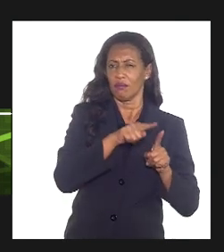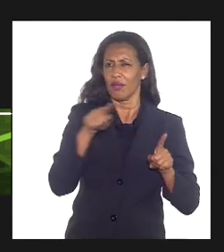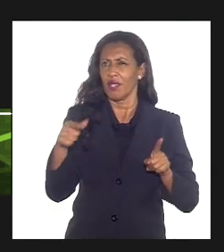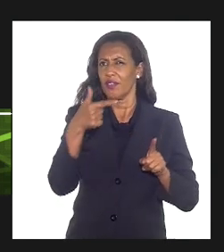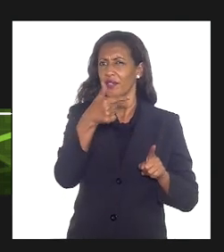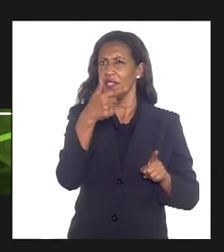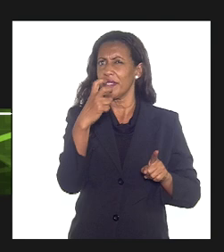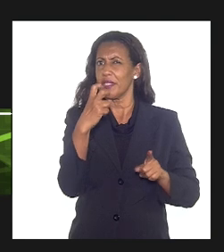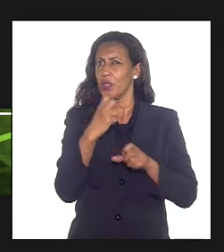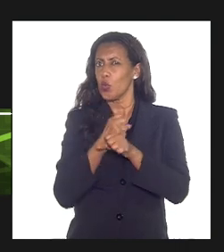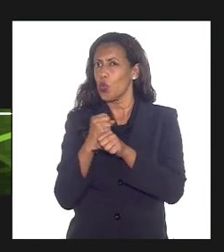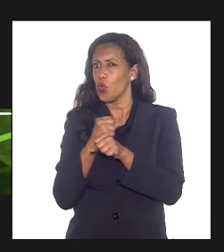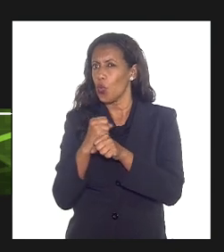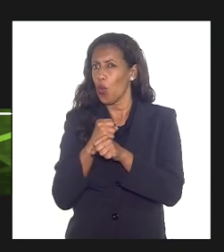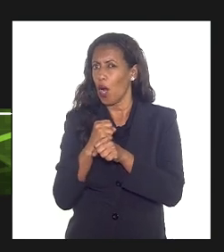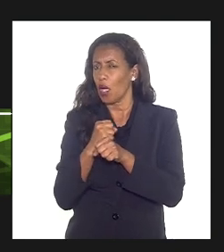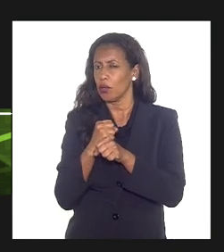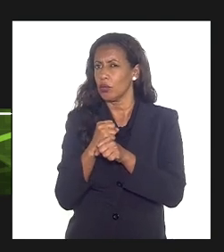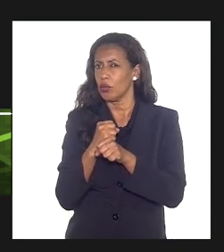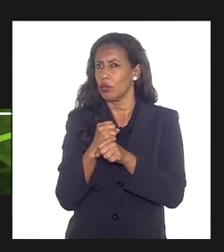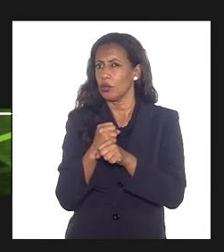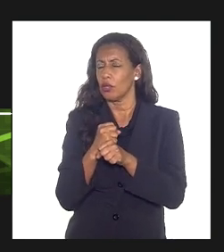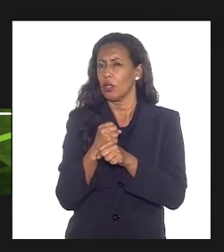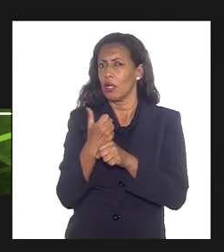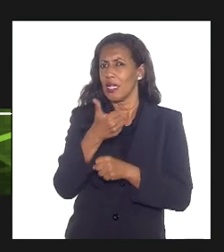então, seria 100 parcelas?